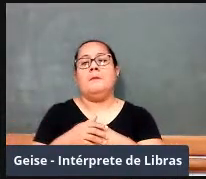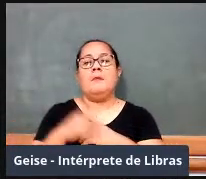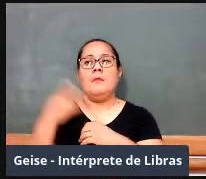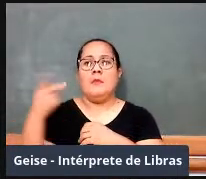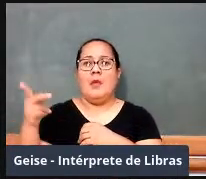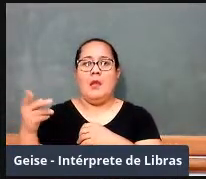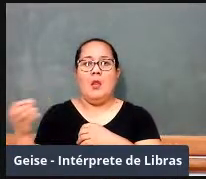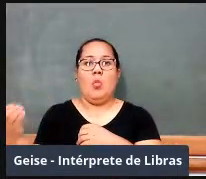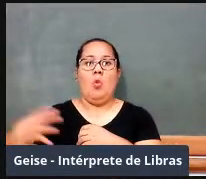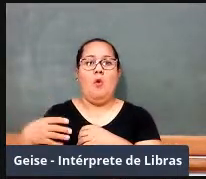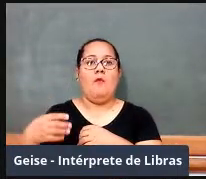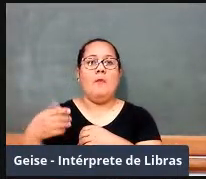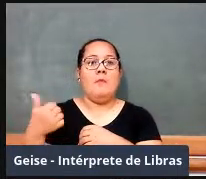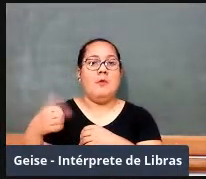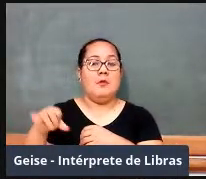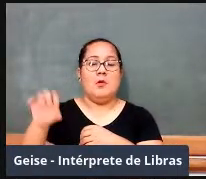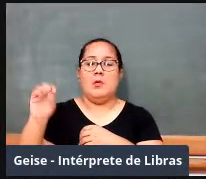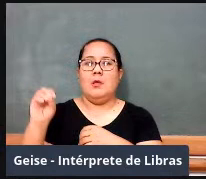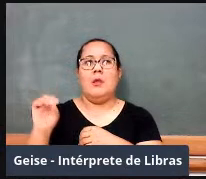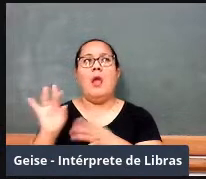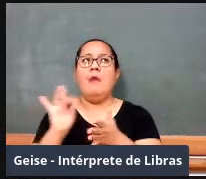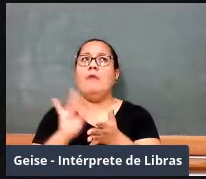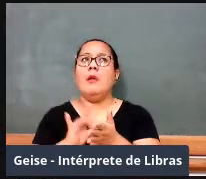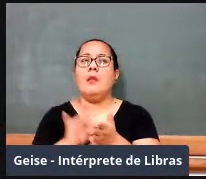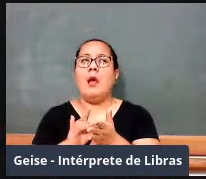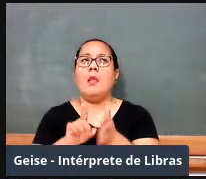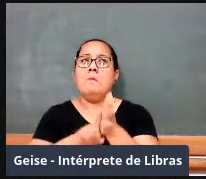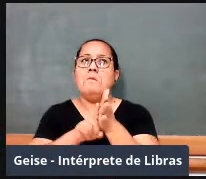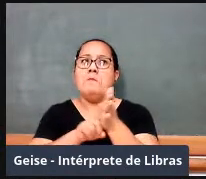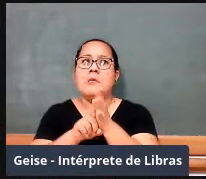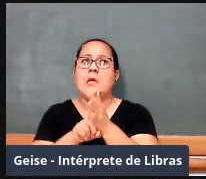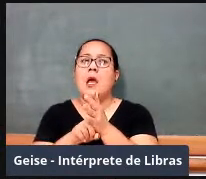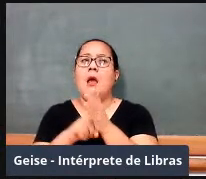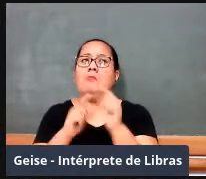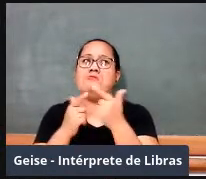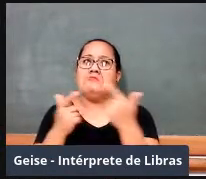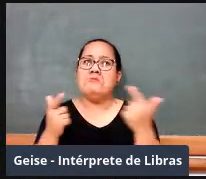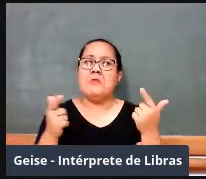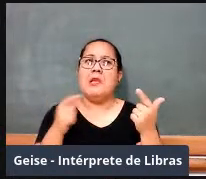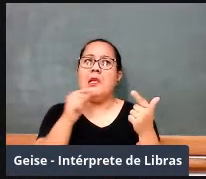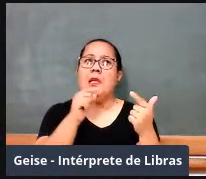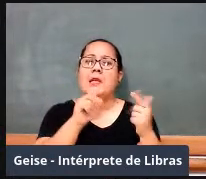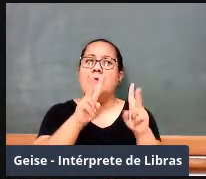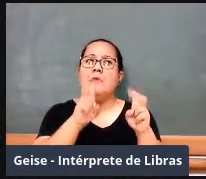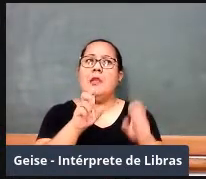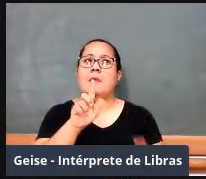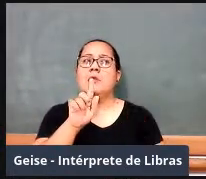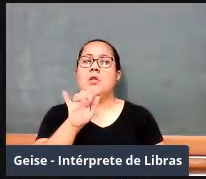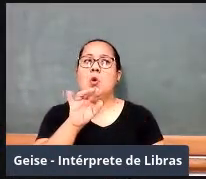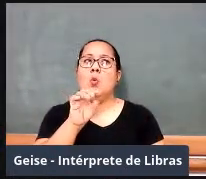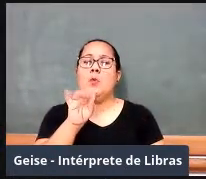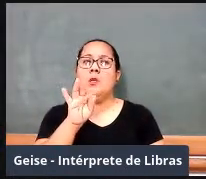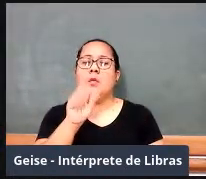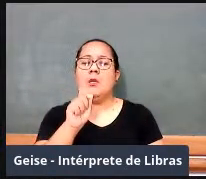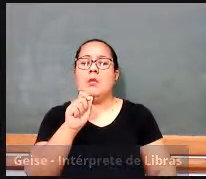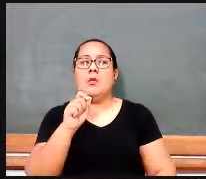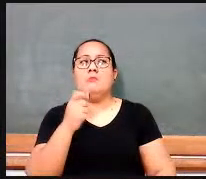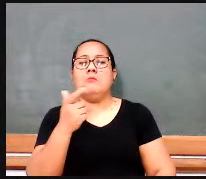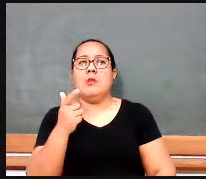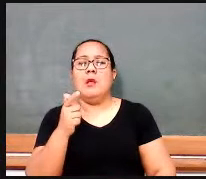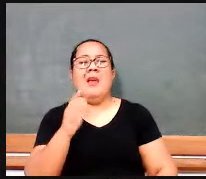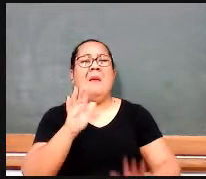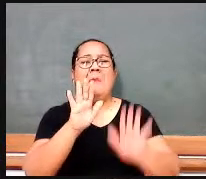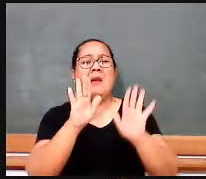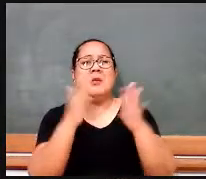sim, tudo bem, é verdade que não há mais pesquisa matemática com a geometria euclidiana, mas nós não estamos interessados em